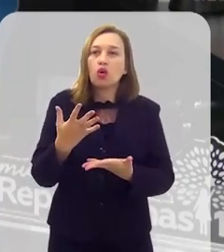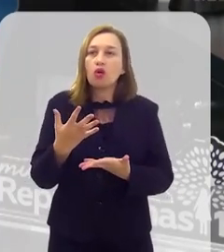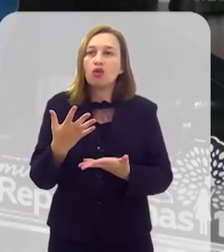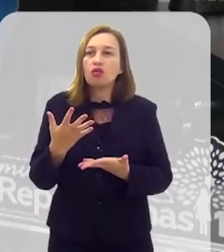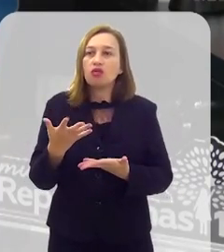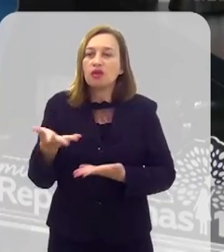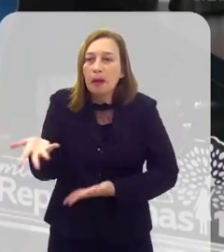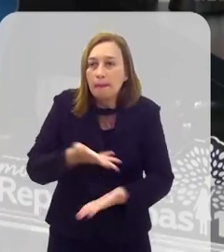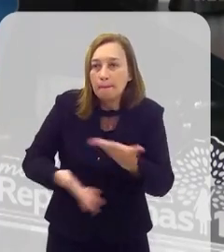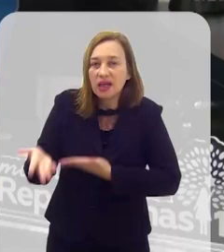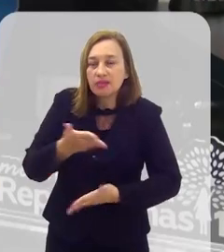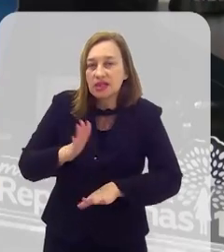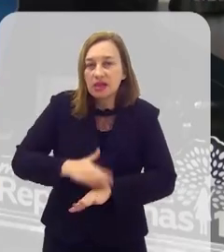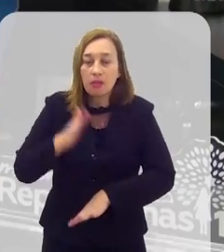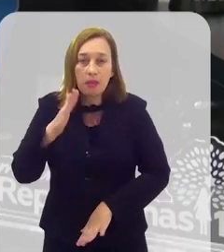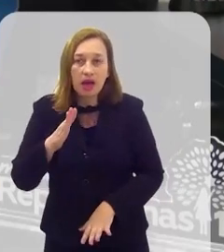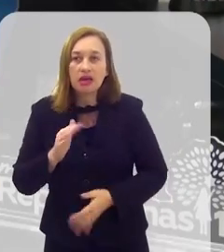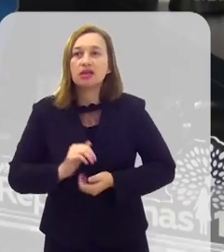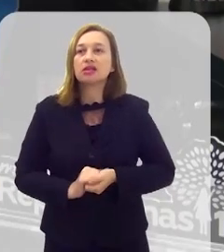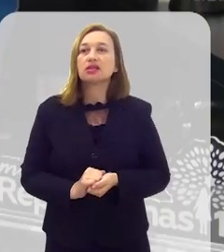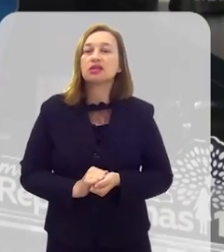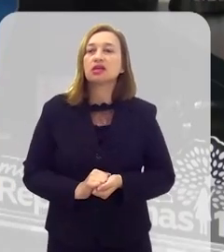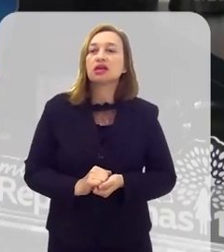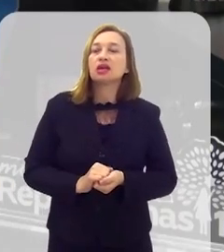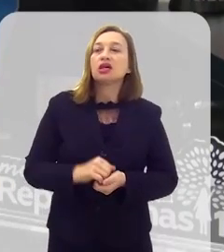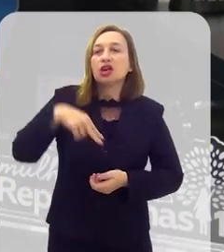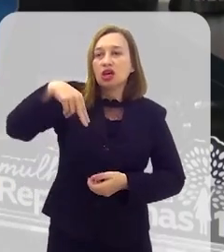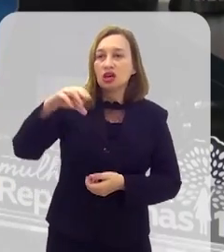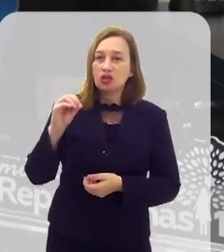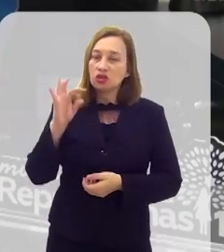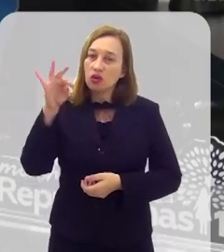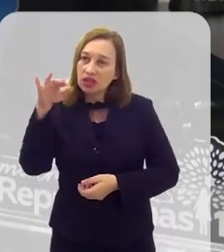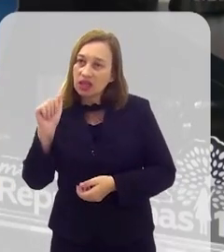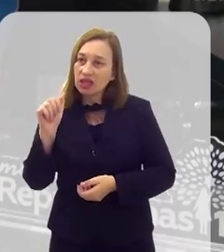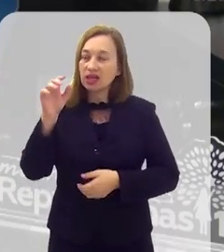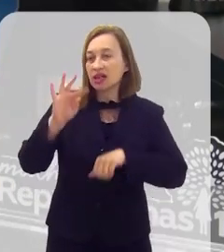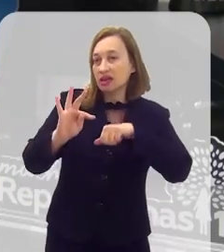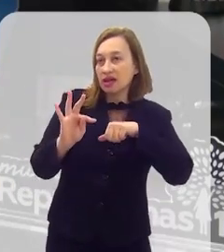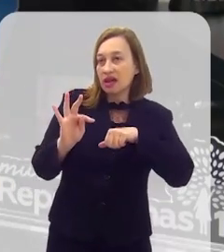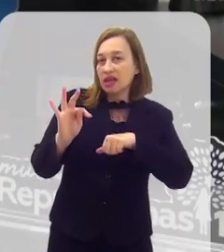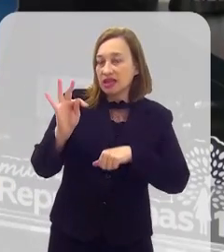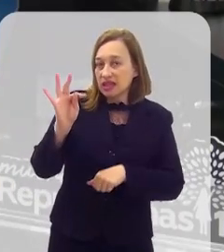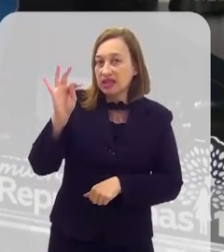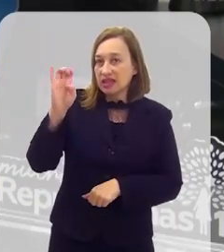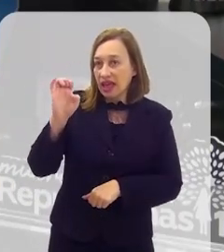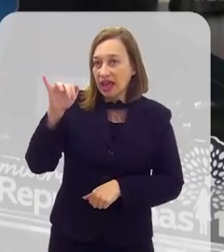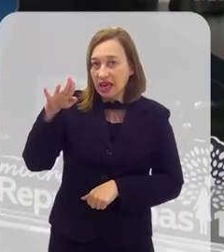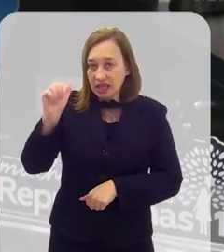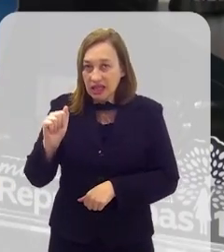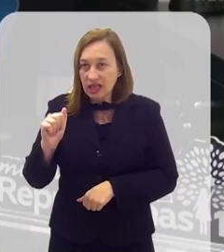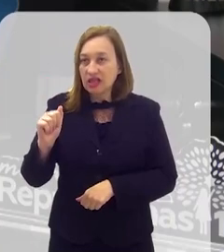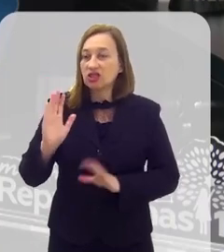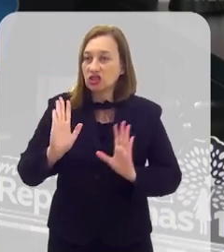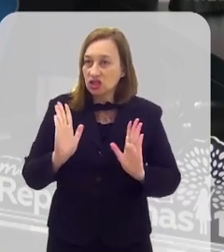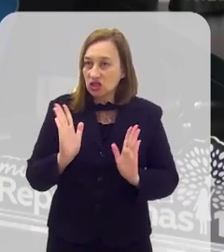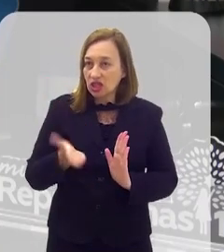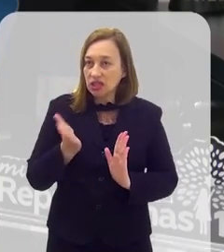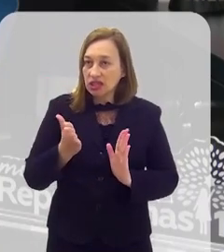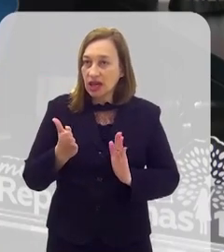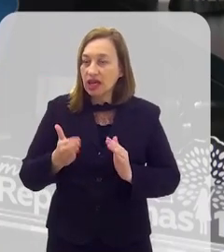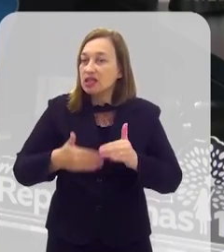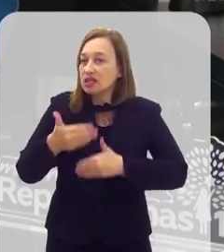roupagem, participação mais efetiva do Fórum. E a nota técnica está bastante adiantada, né? E a gente já quer levar como